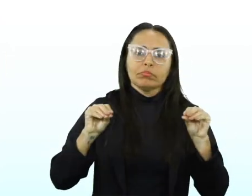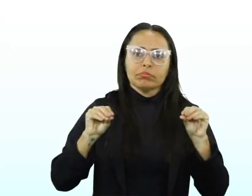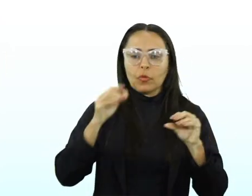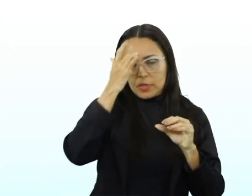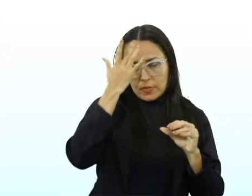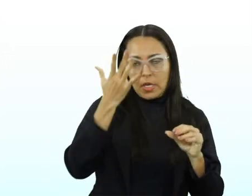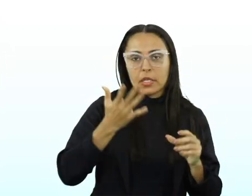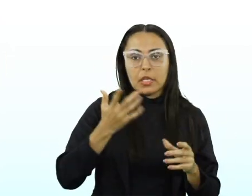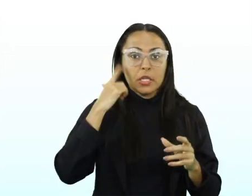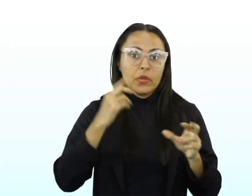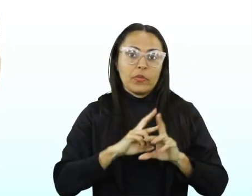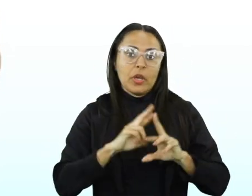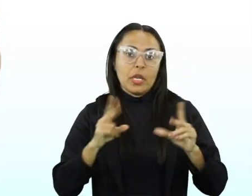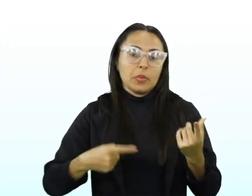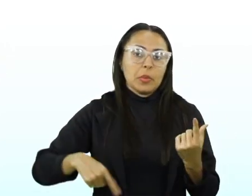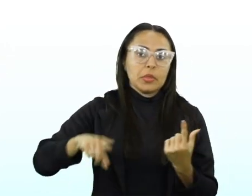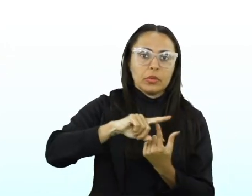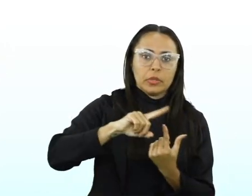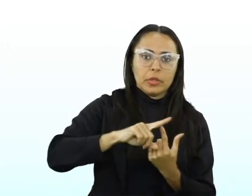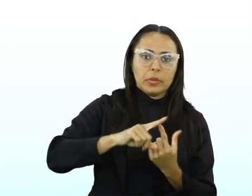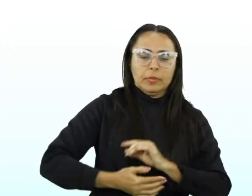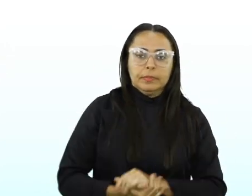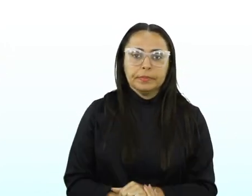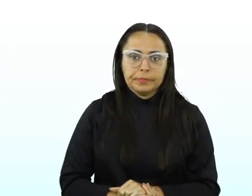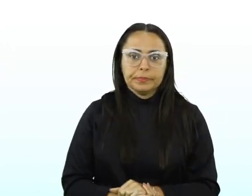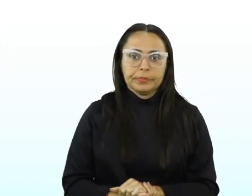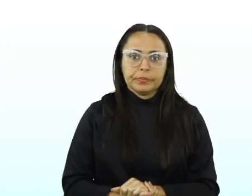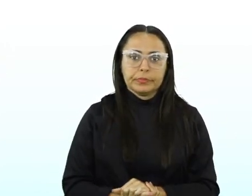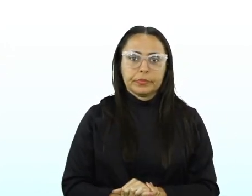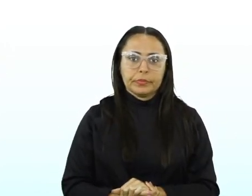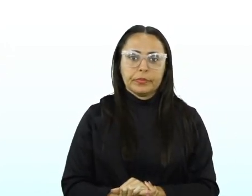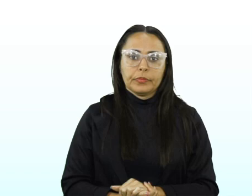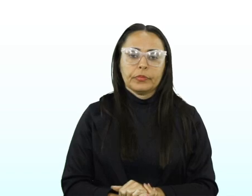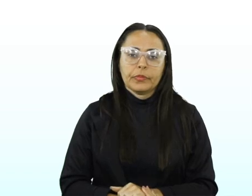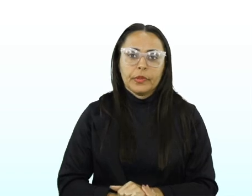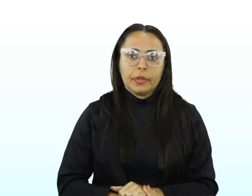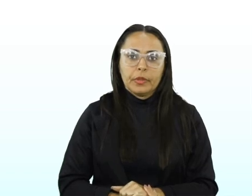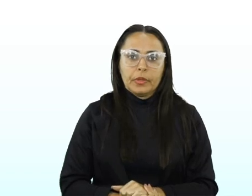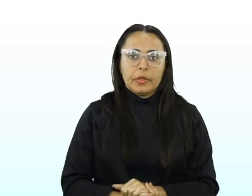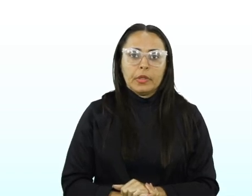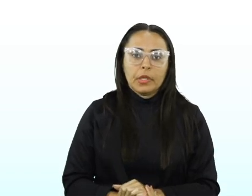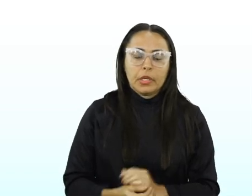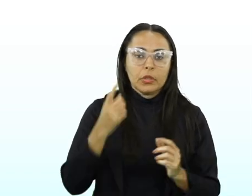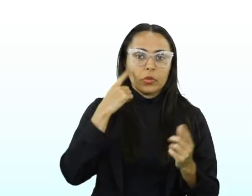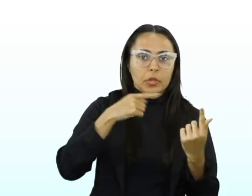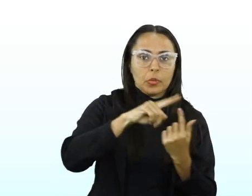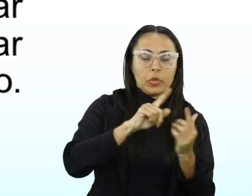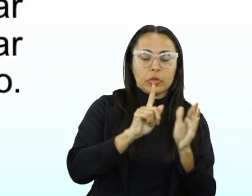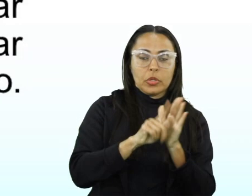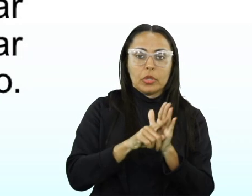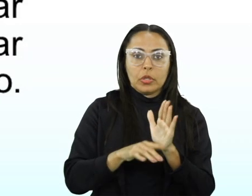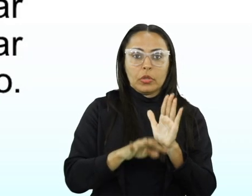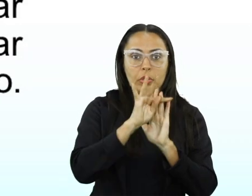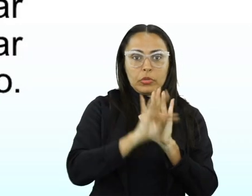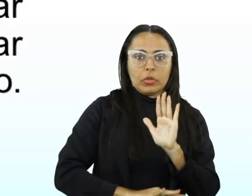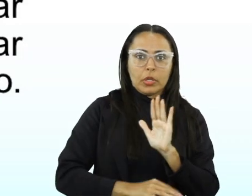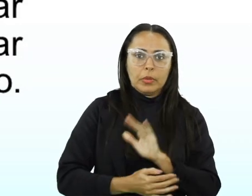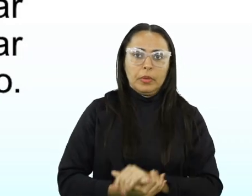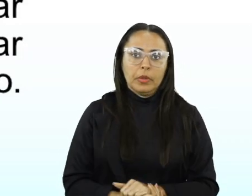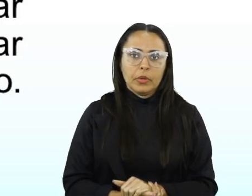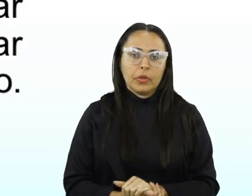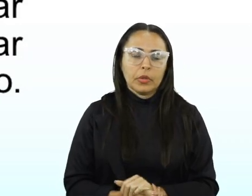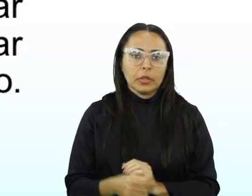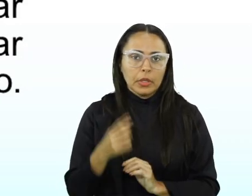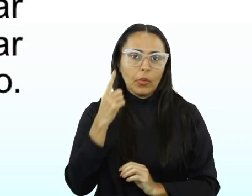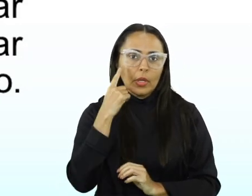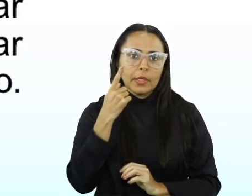maior, diferentemente do tipo. Vamos dar uma olhada lá. Eu vou passar aqui o slide, tipologia e gêneros textuais, vamos lá. Eu coloquei aí,